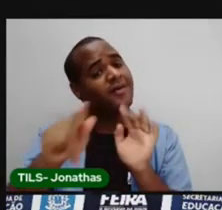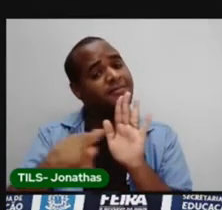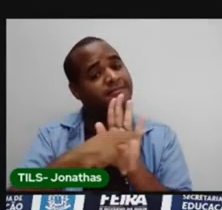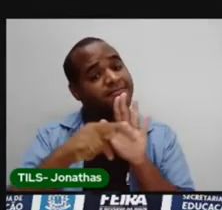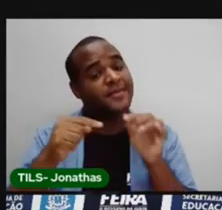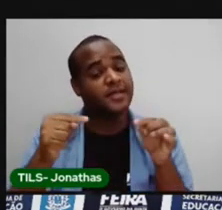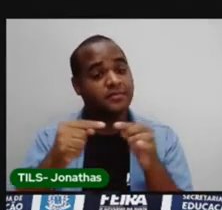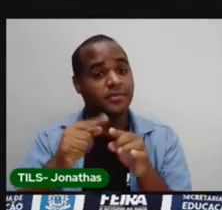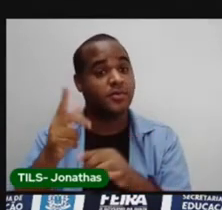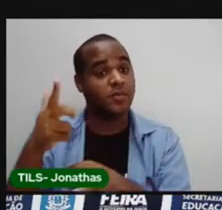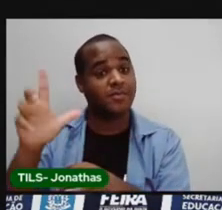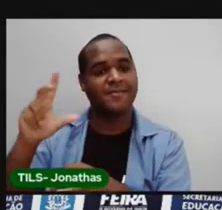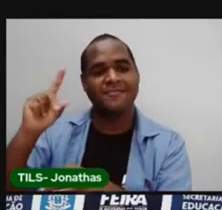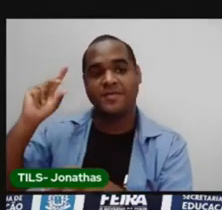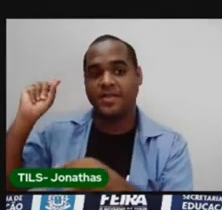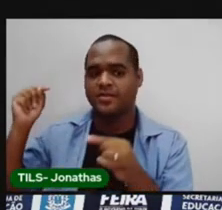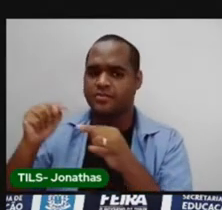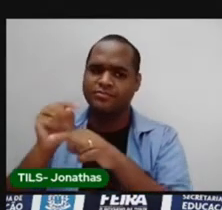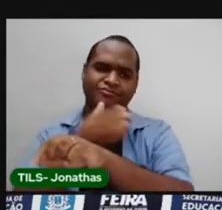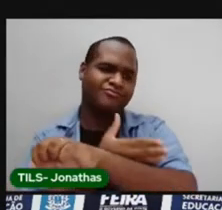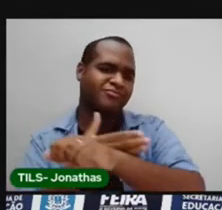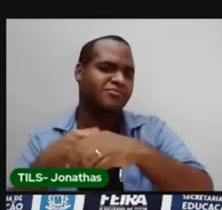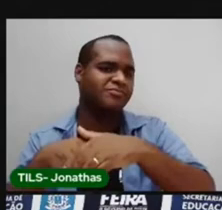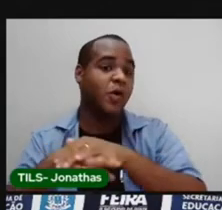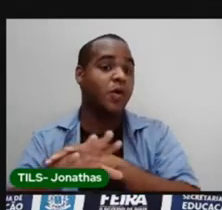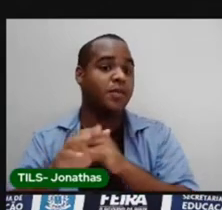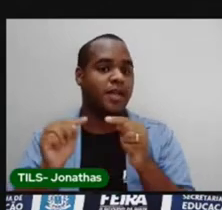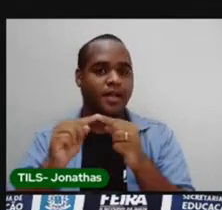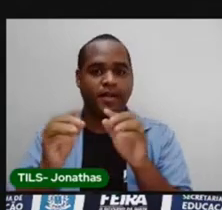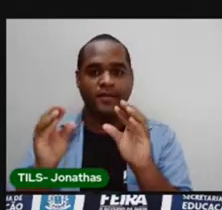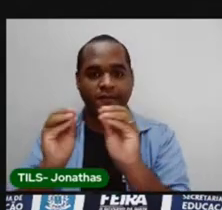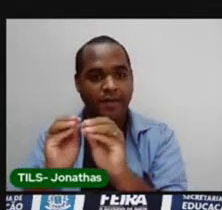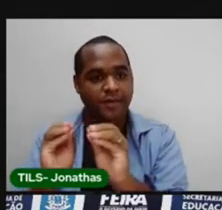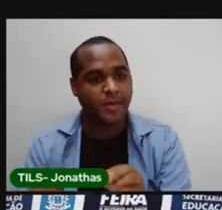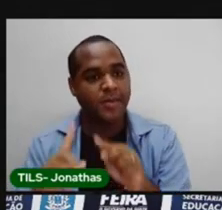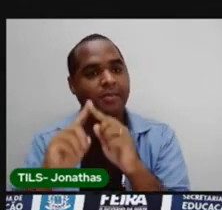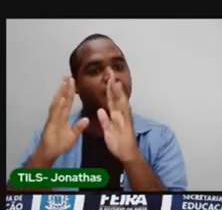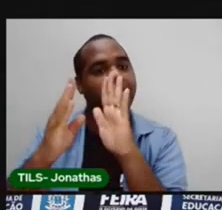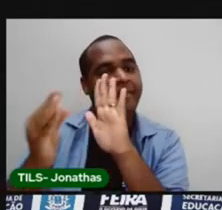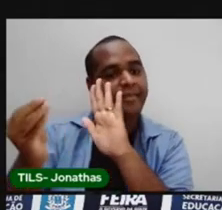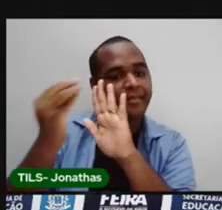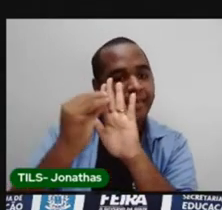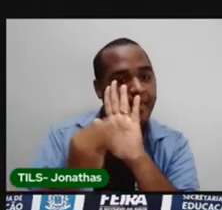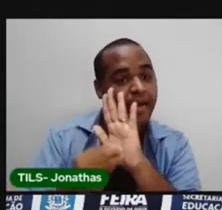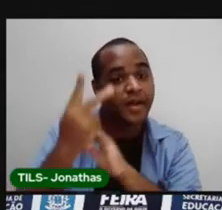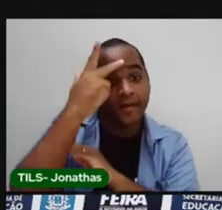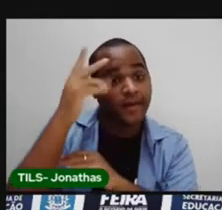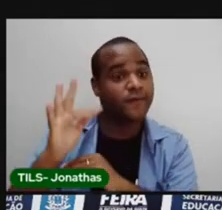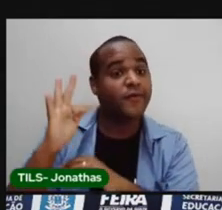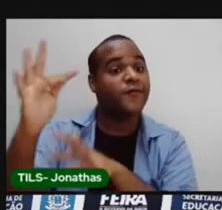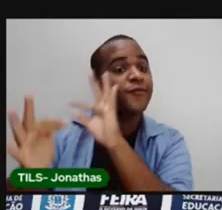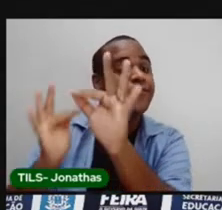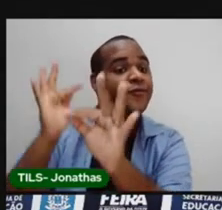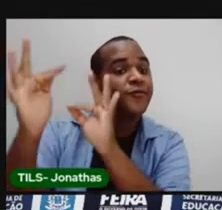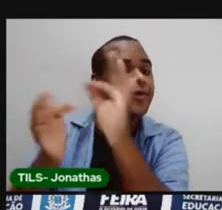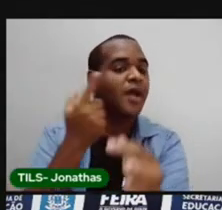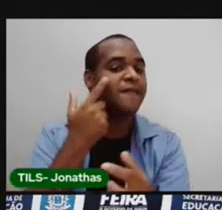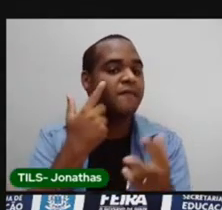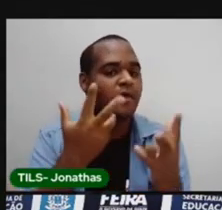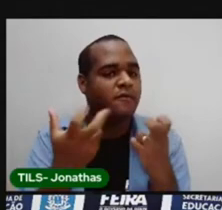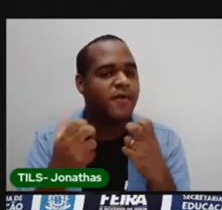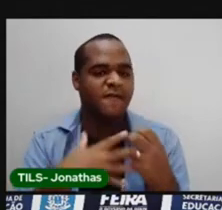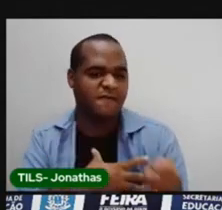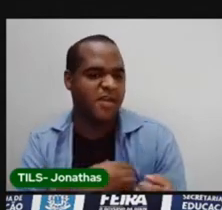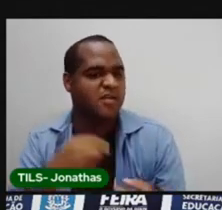Naquela época era a rotina deles. Tudo o que eles faziam ficava registrado nas paredes. Para que as futuras gerações deles, os